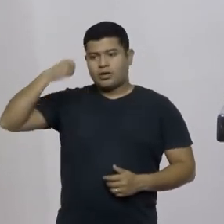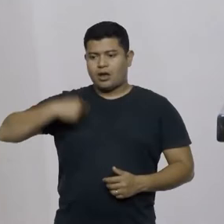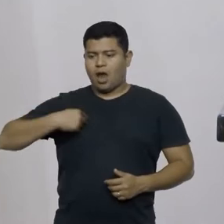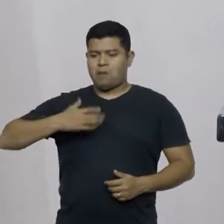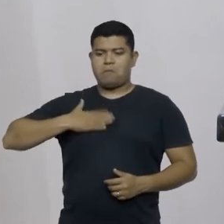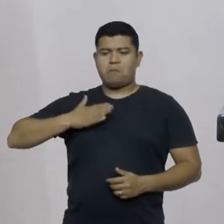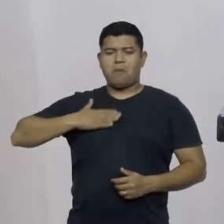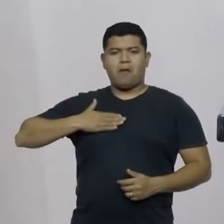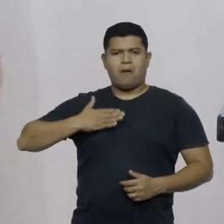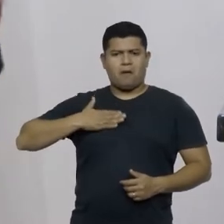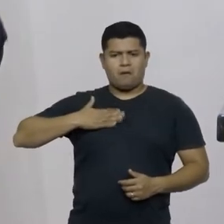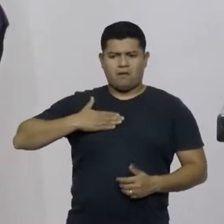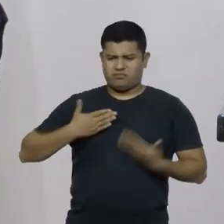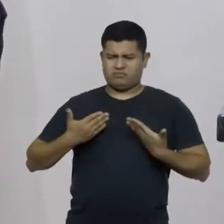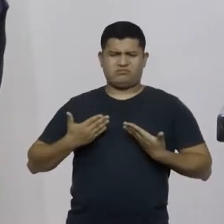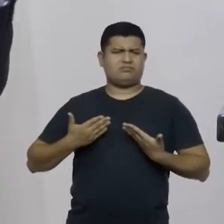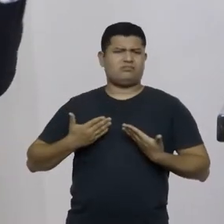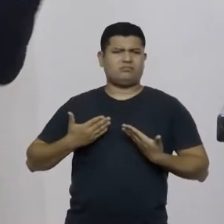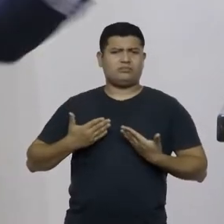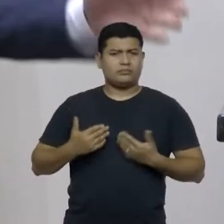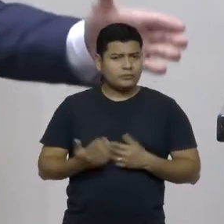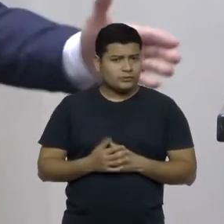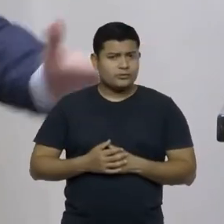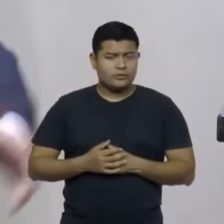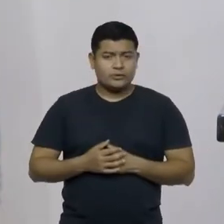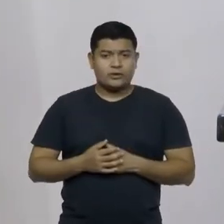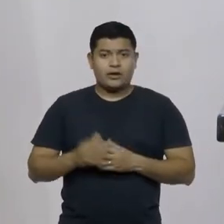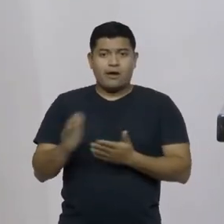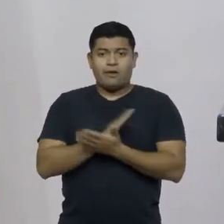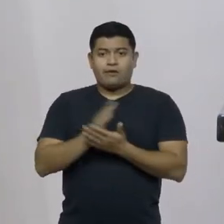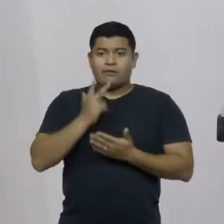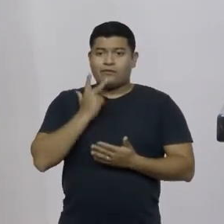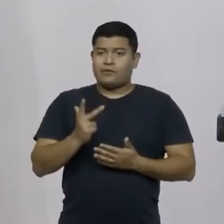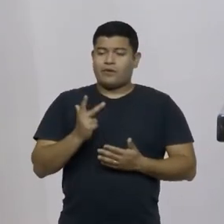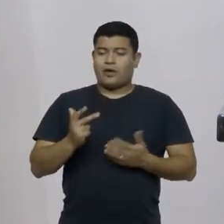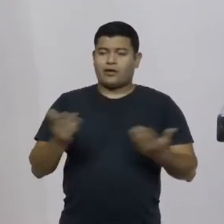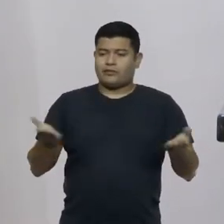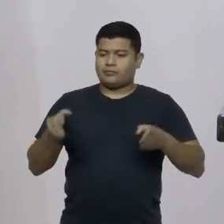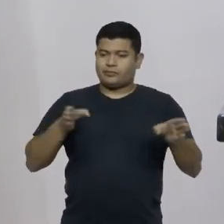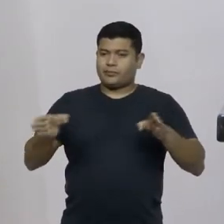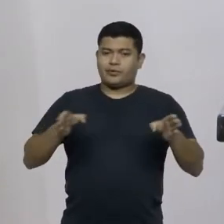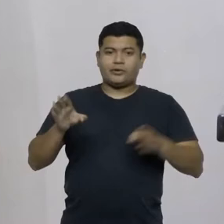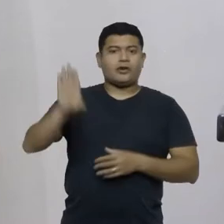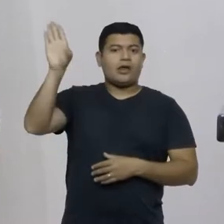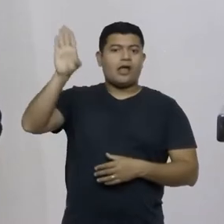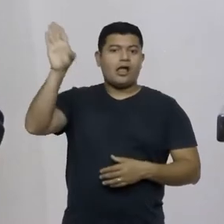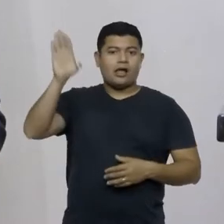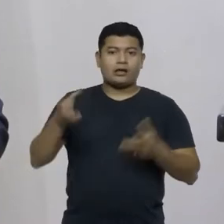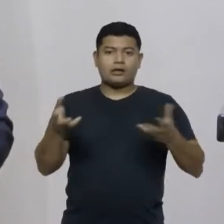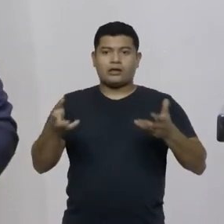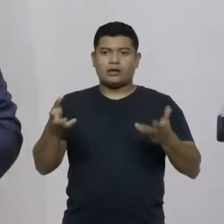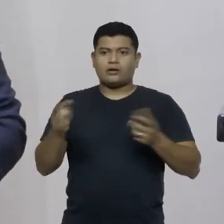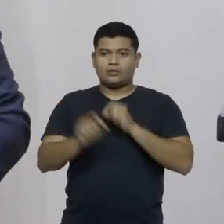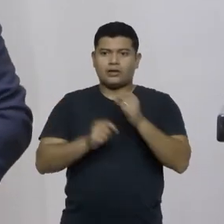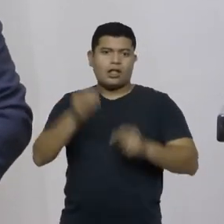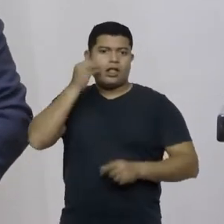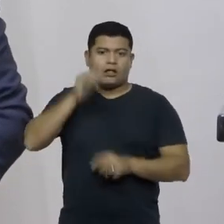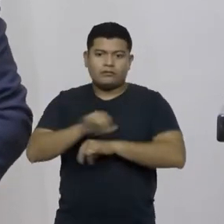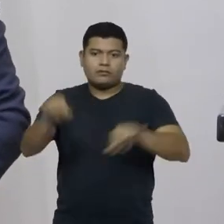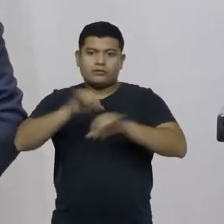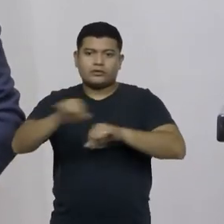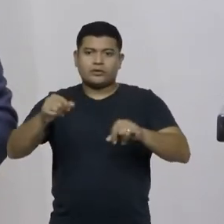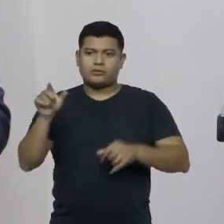ainda usam de retóricas politiqueiras em ano eleitoral para tentar vender aquilo que não são.